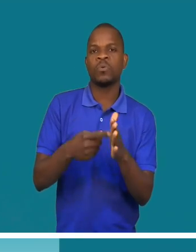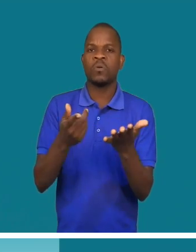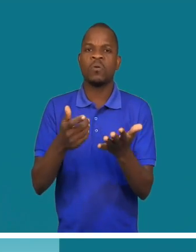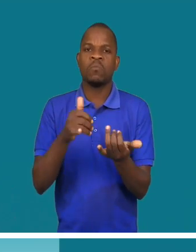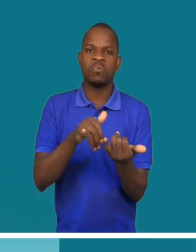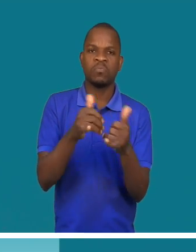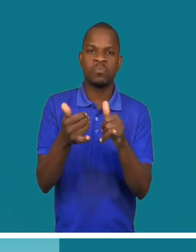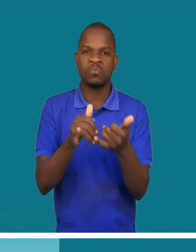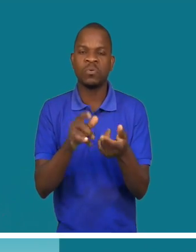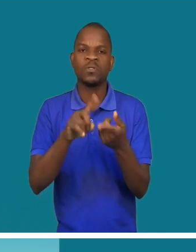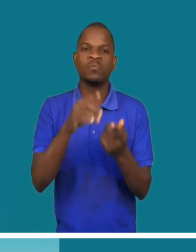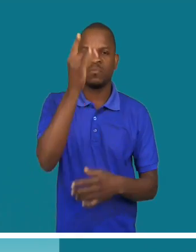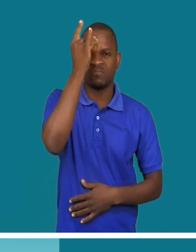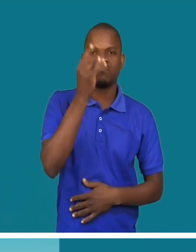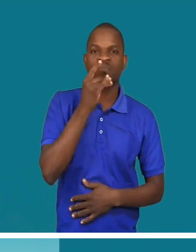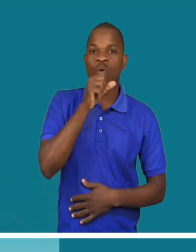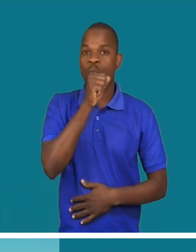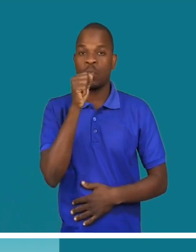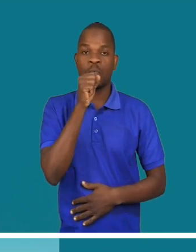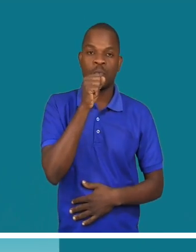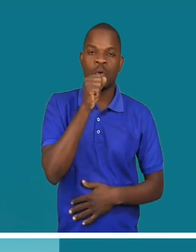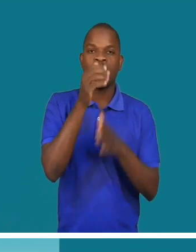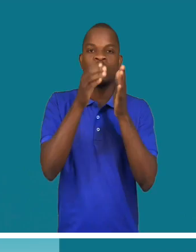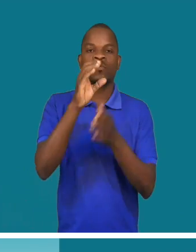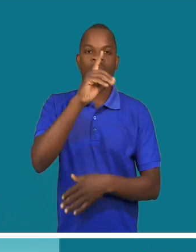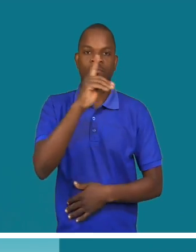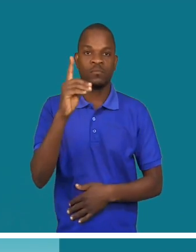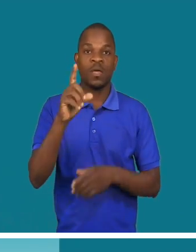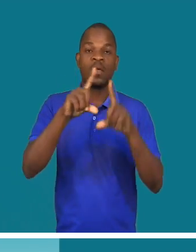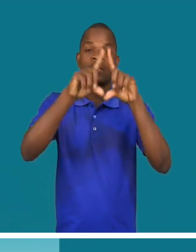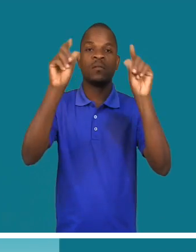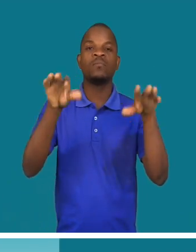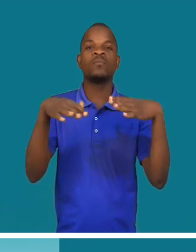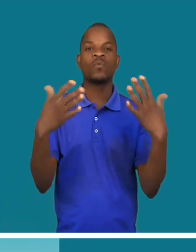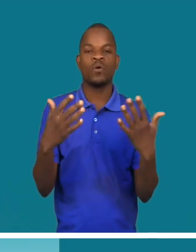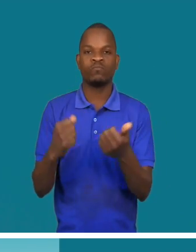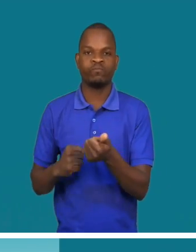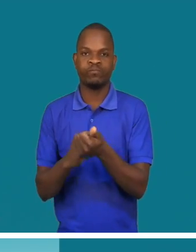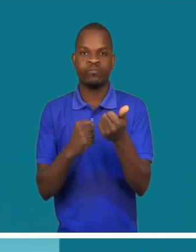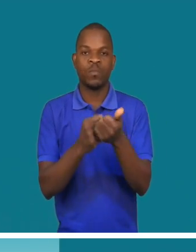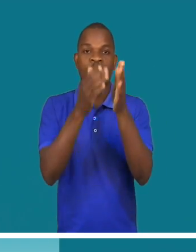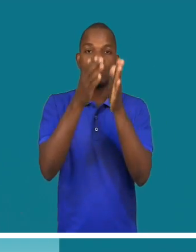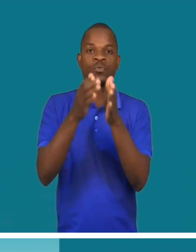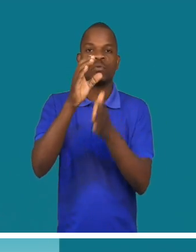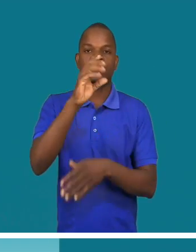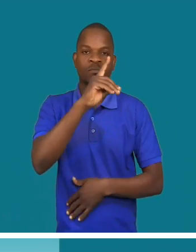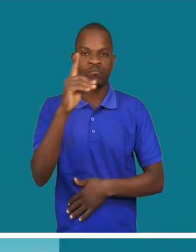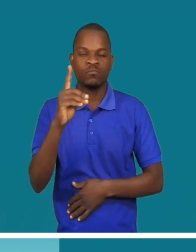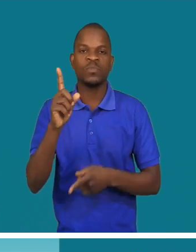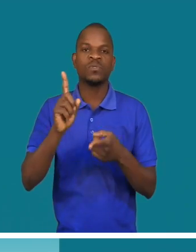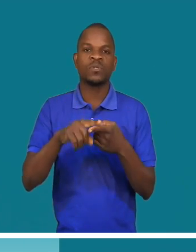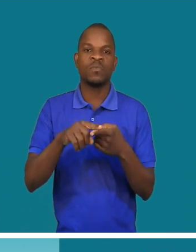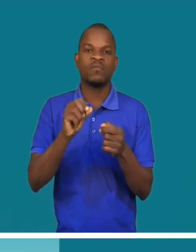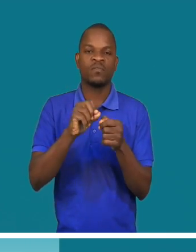desfile, atuação de músicos com deficiência. Este ano, o lema é empoderar a pessoa com